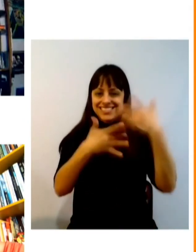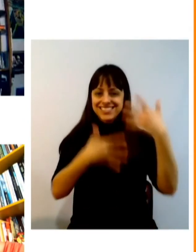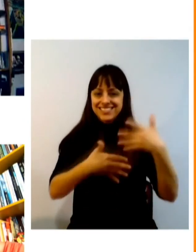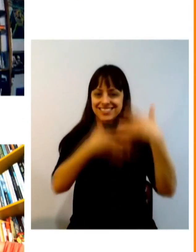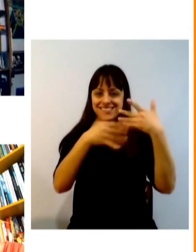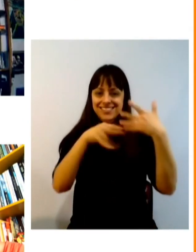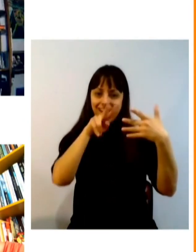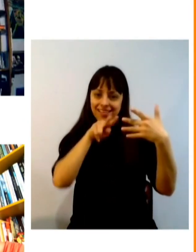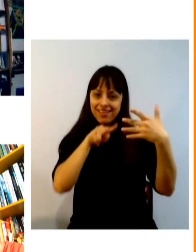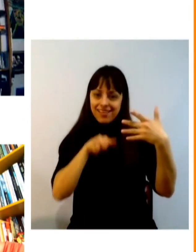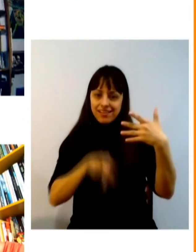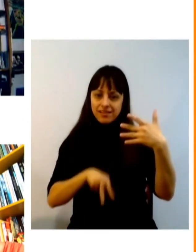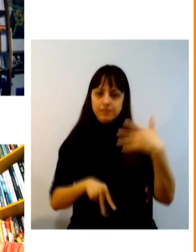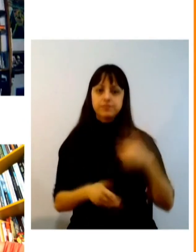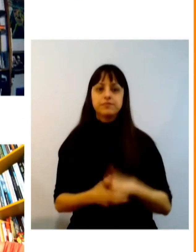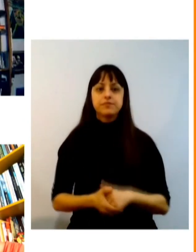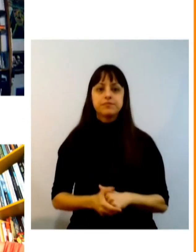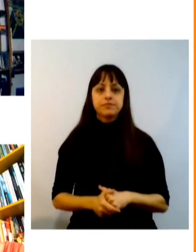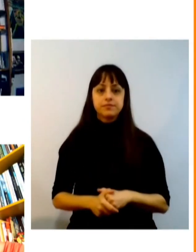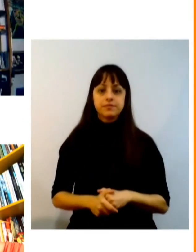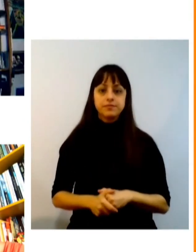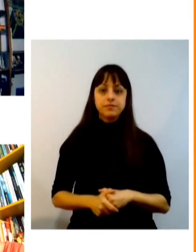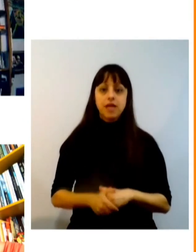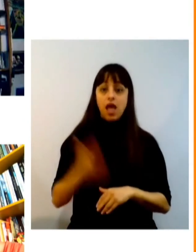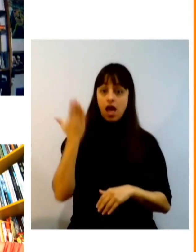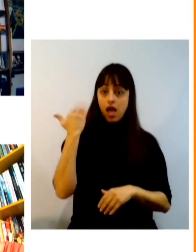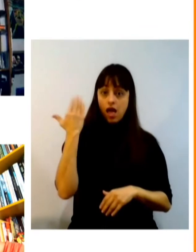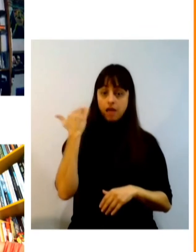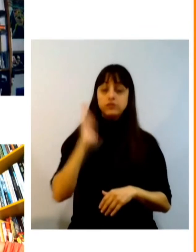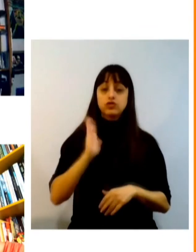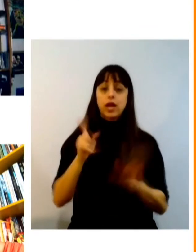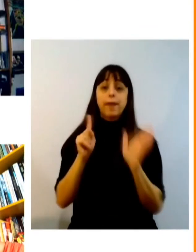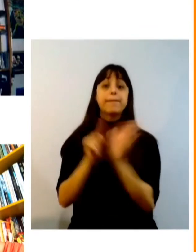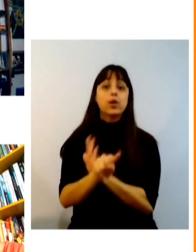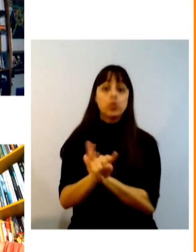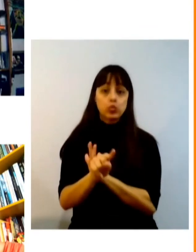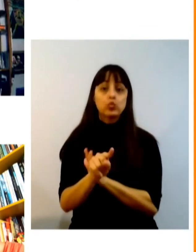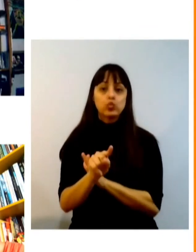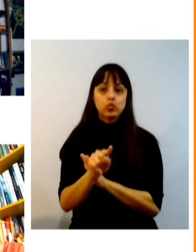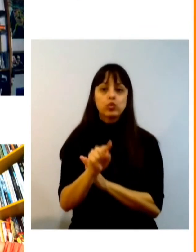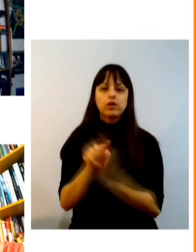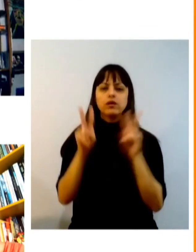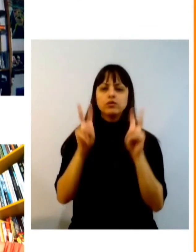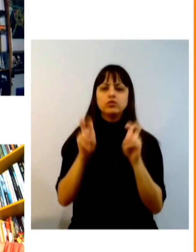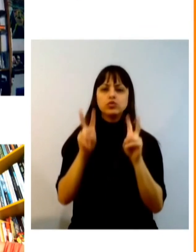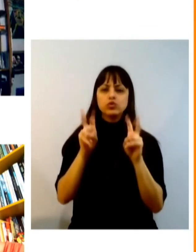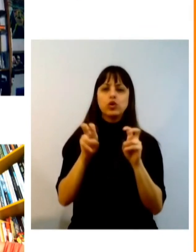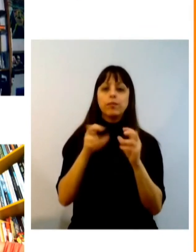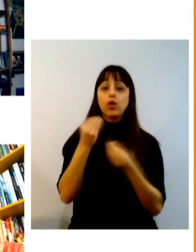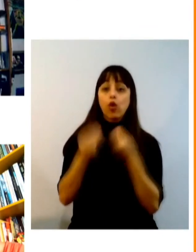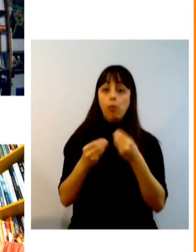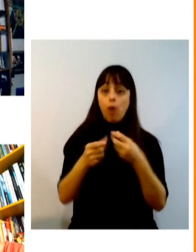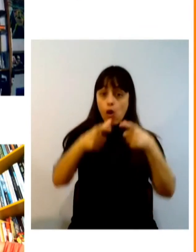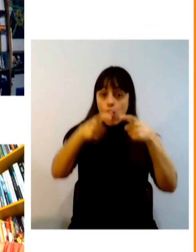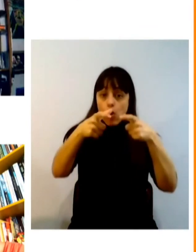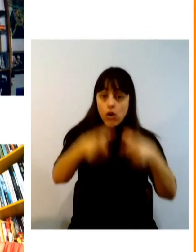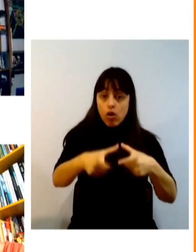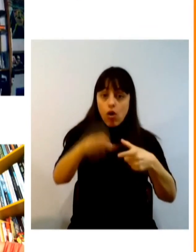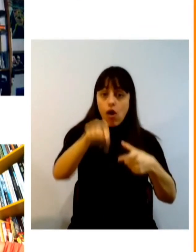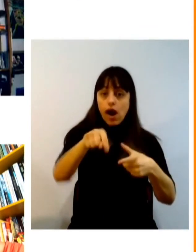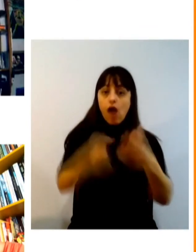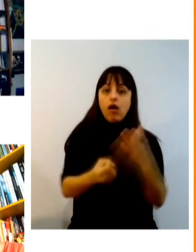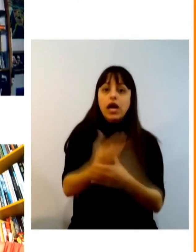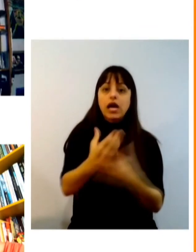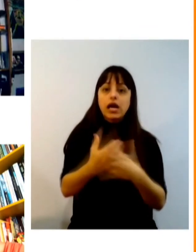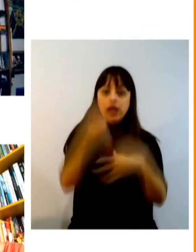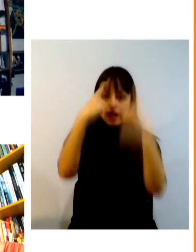tinha sido encaminhada uma pergunta sobre iniciativas locais Adriana Oliveira